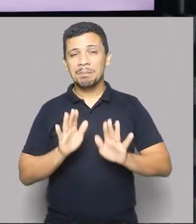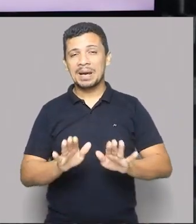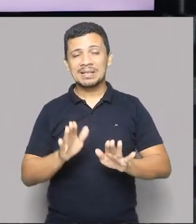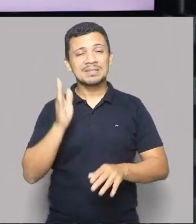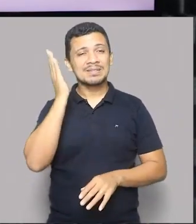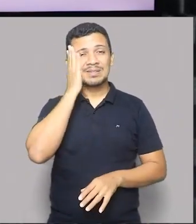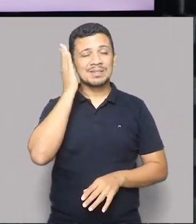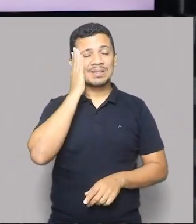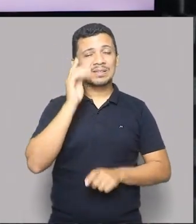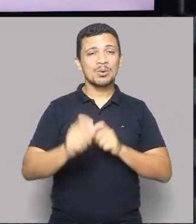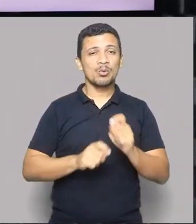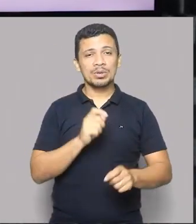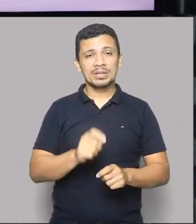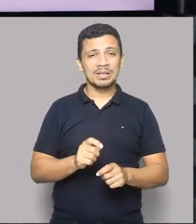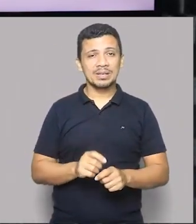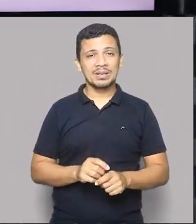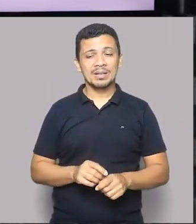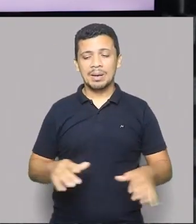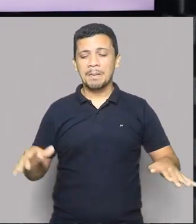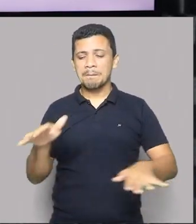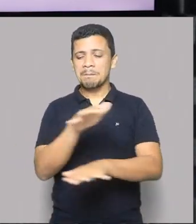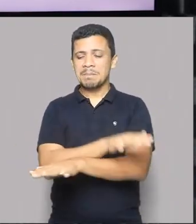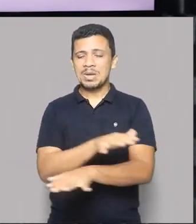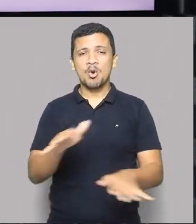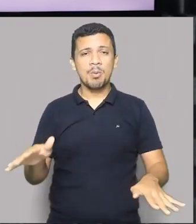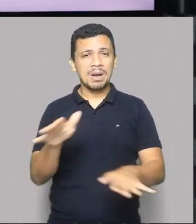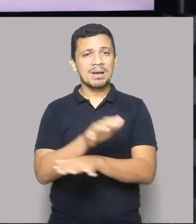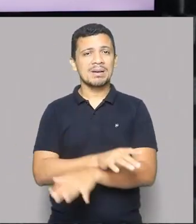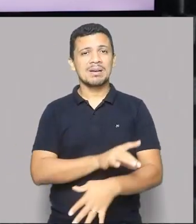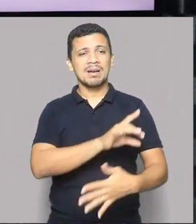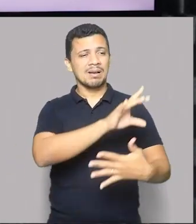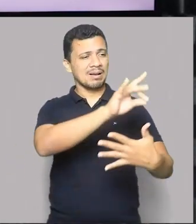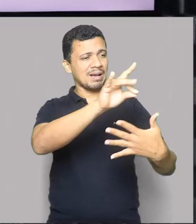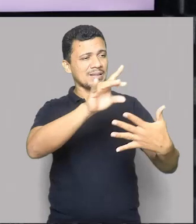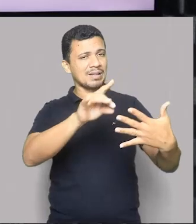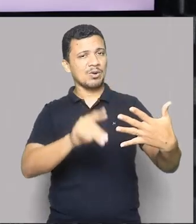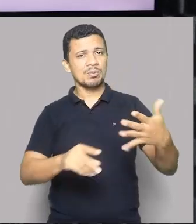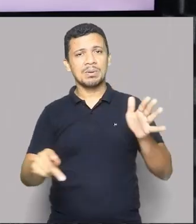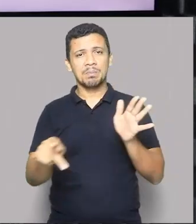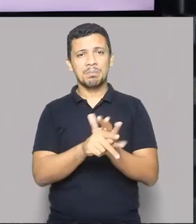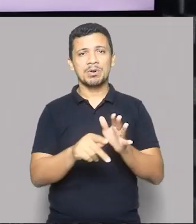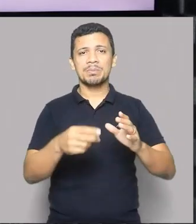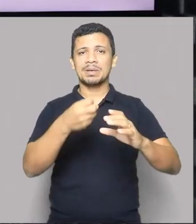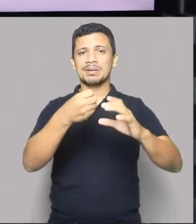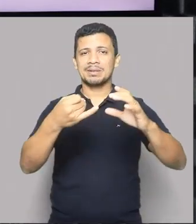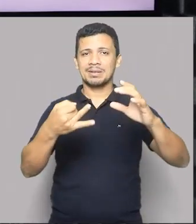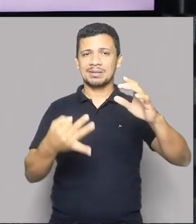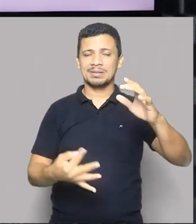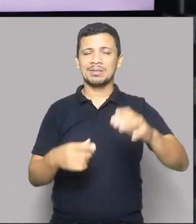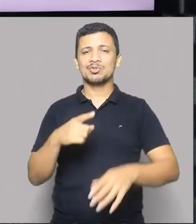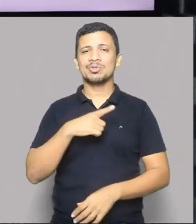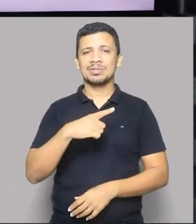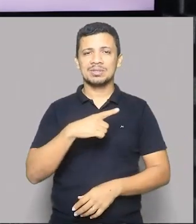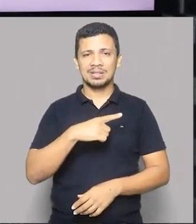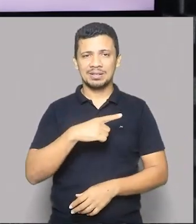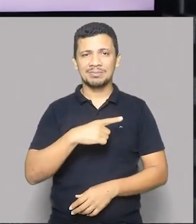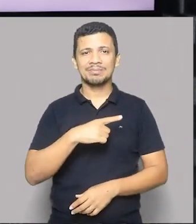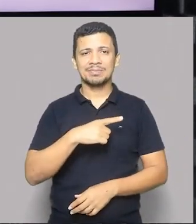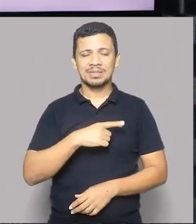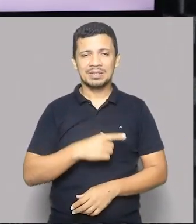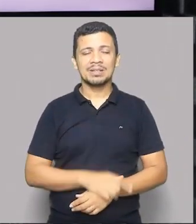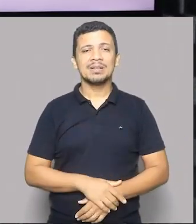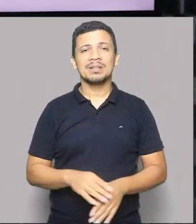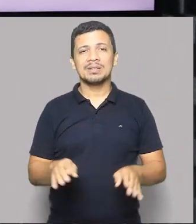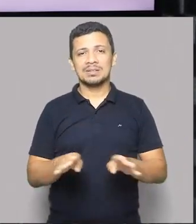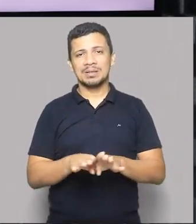que cada bioma possui a sua característica. Cada bioma possui a sua